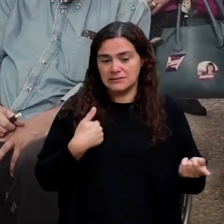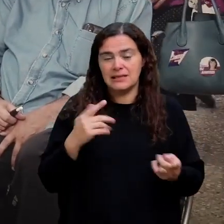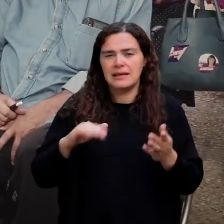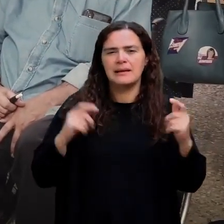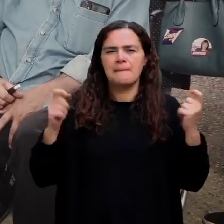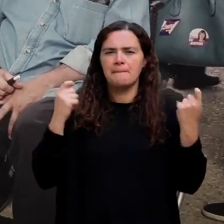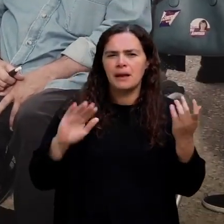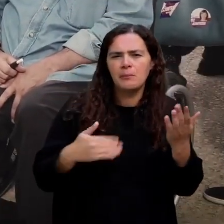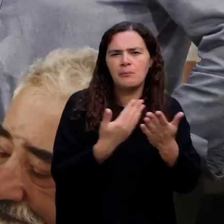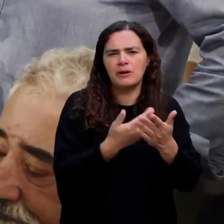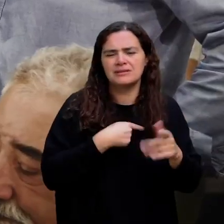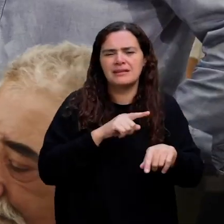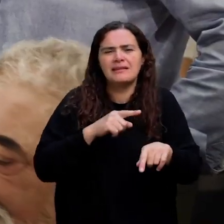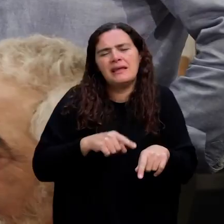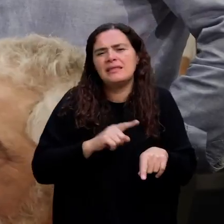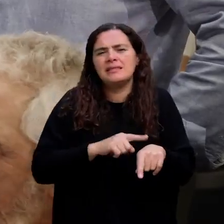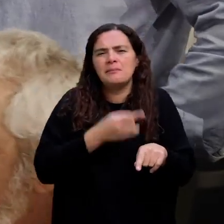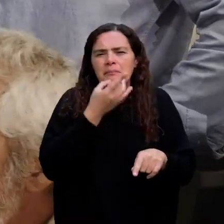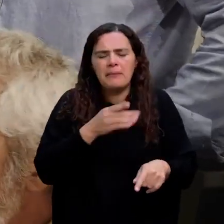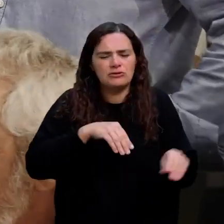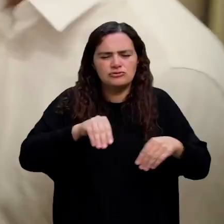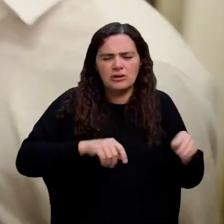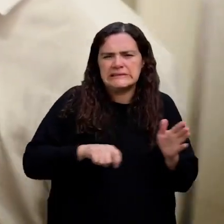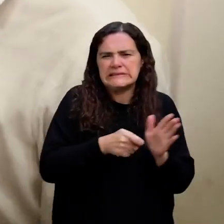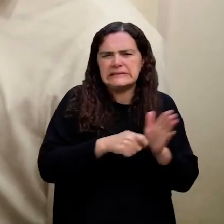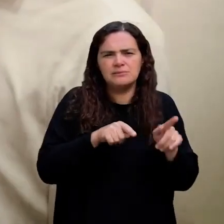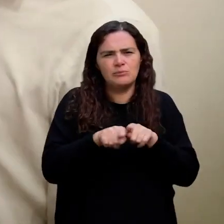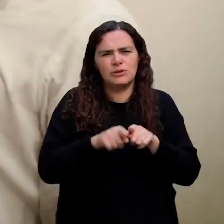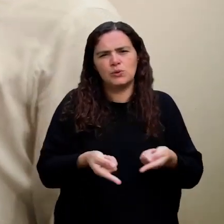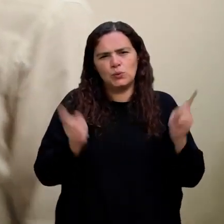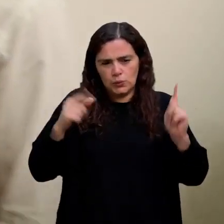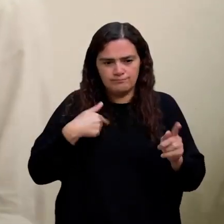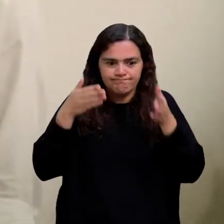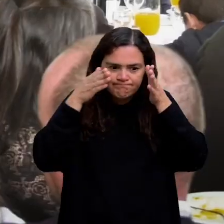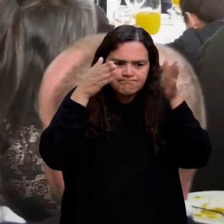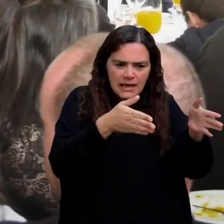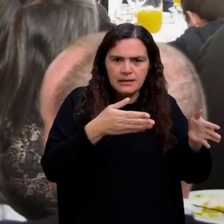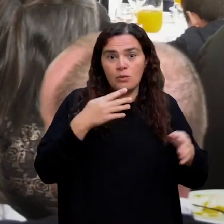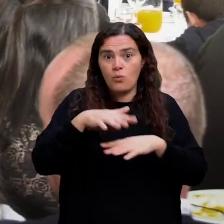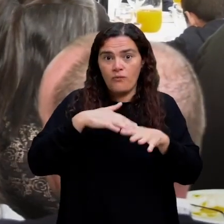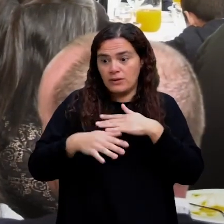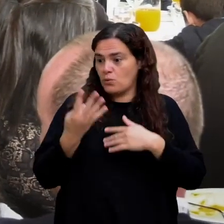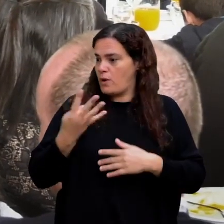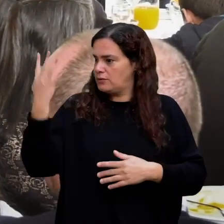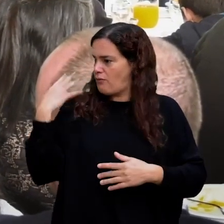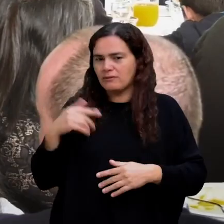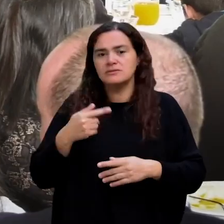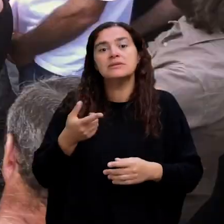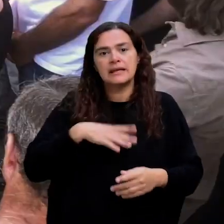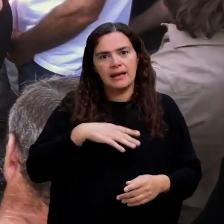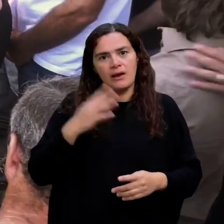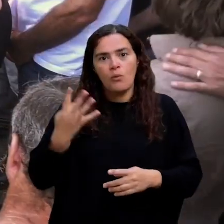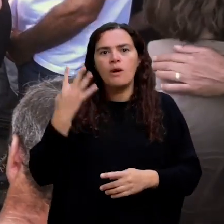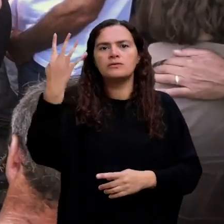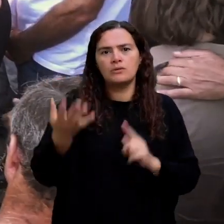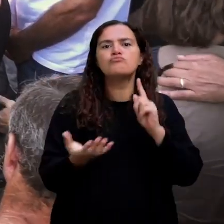campanha de propostas, sem tempo perdido em jogos e provocações políticas, totalmente concentrada em mostrar o que fizemos nos últimos quatro anos e o que